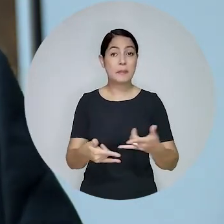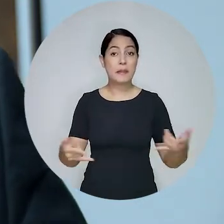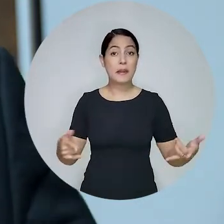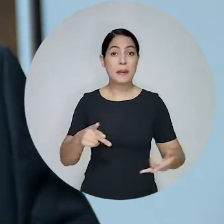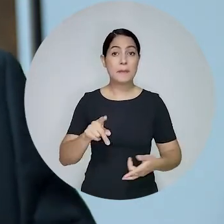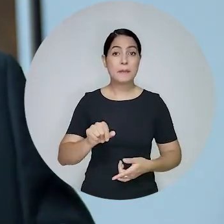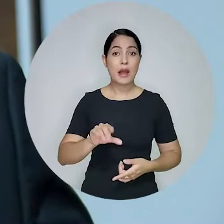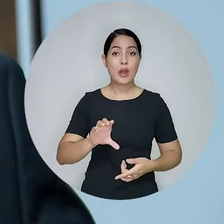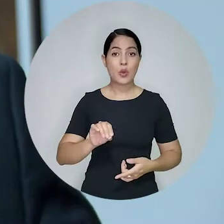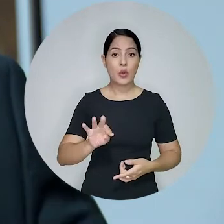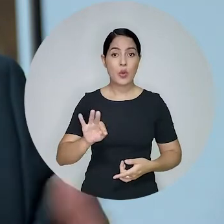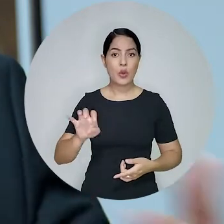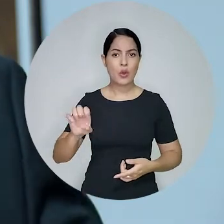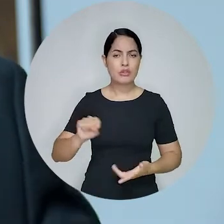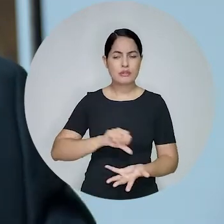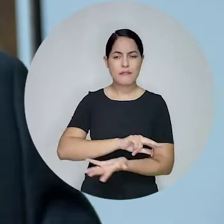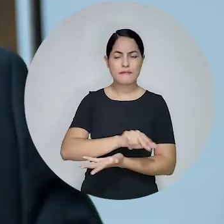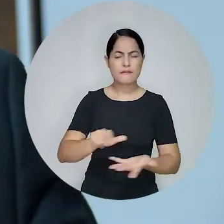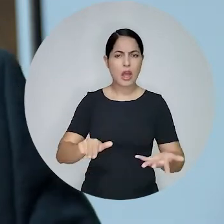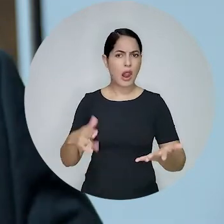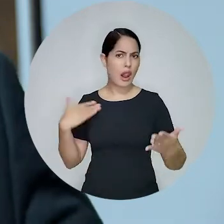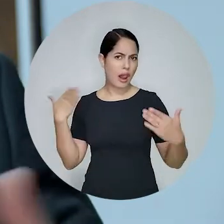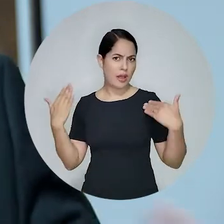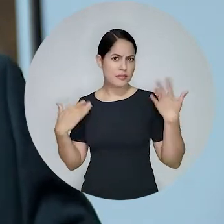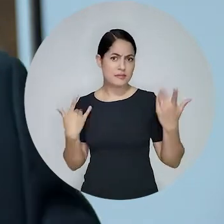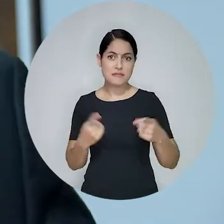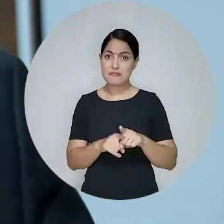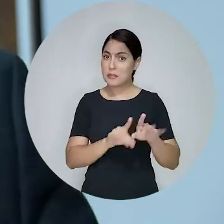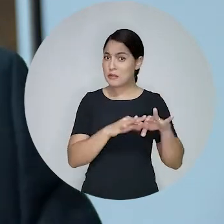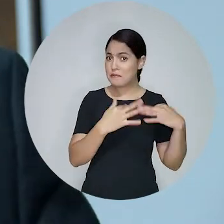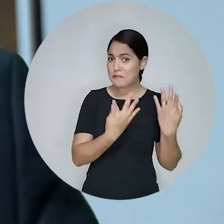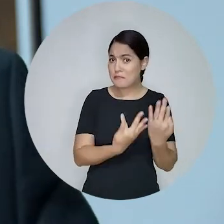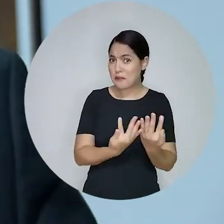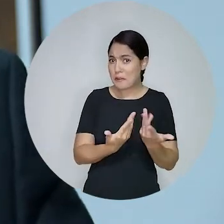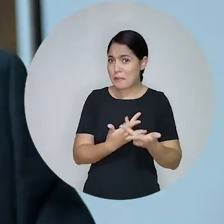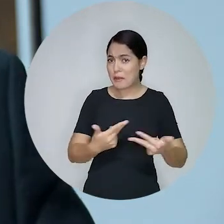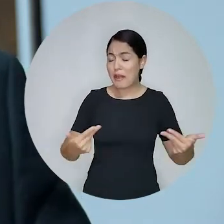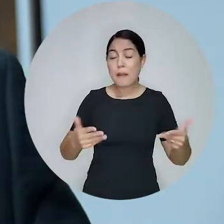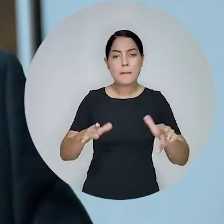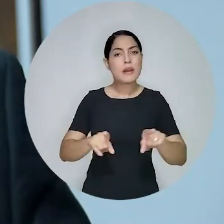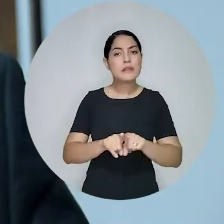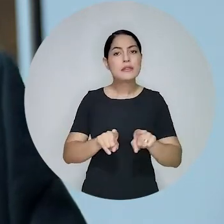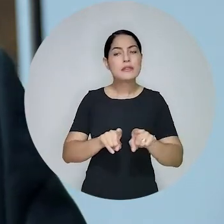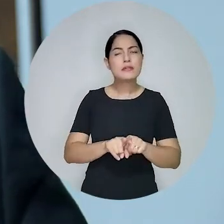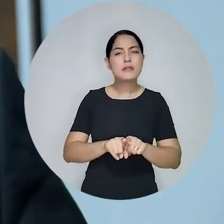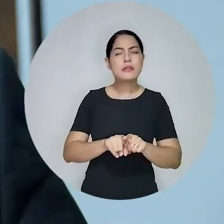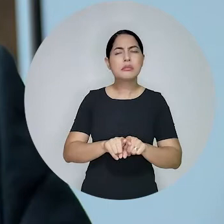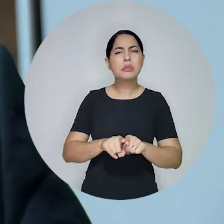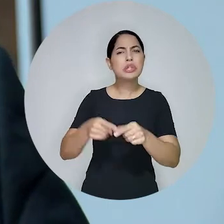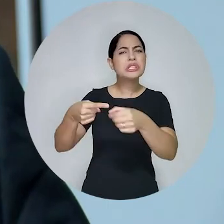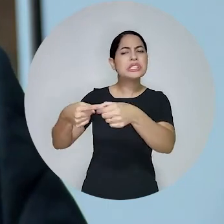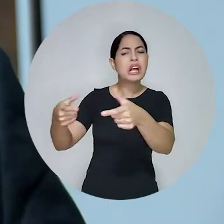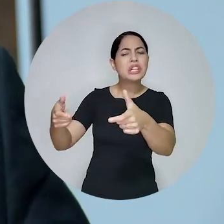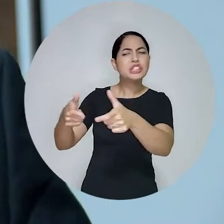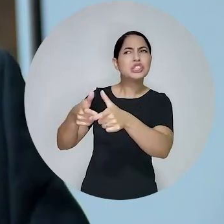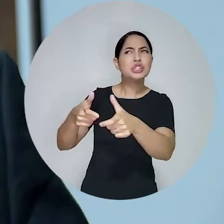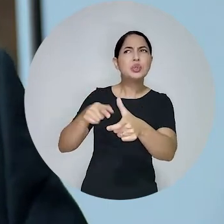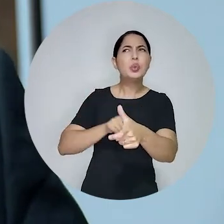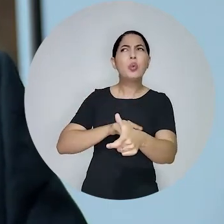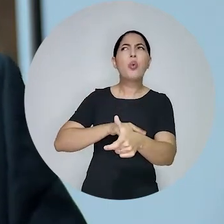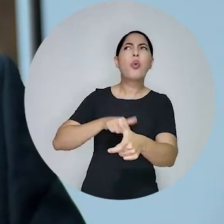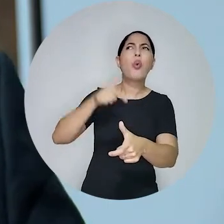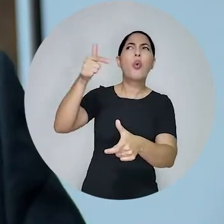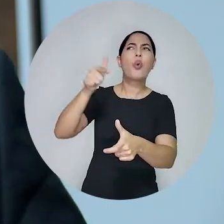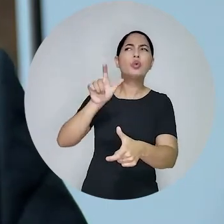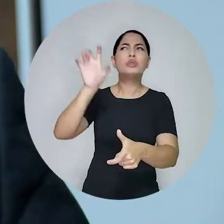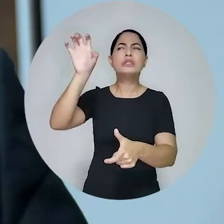é útil não só para o seu lazer e para as viagens que faz com a família, mas também para aqueles advogados que atuam no interior